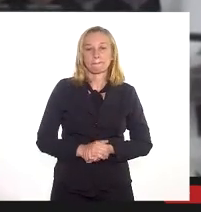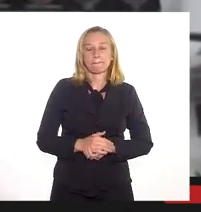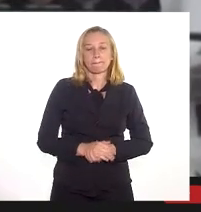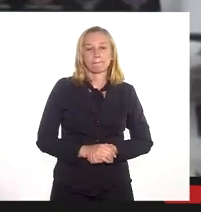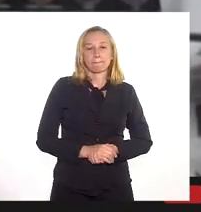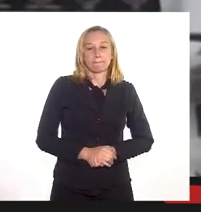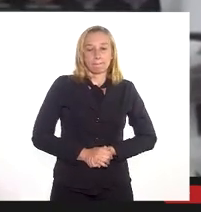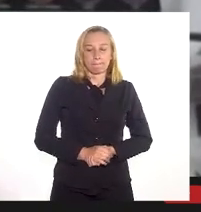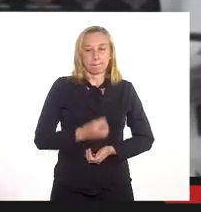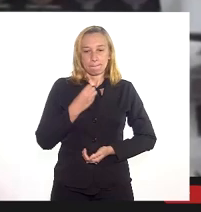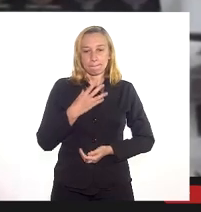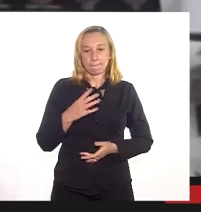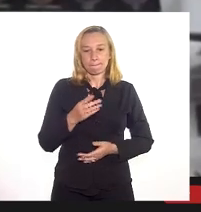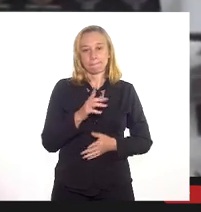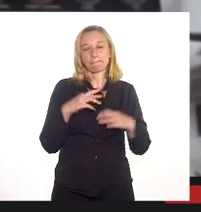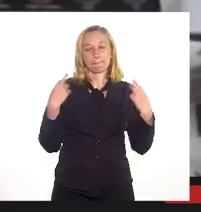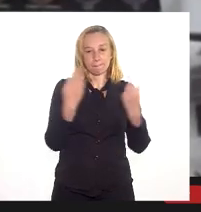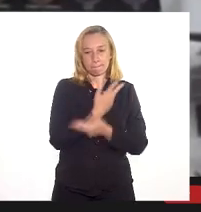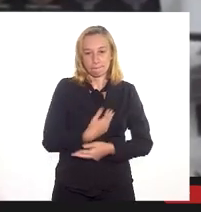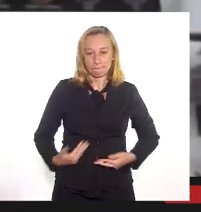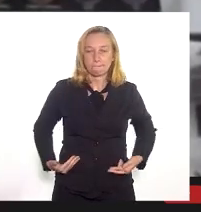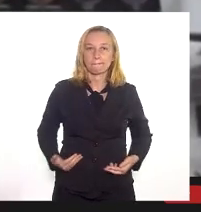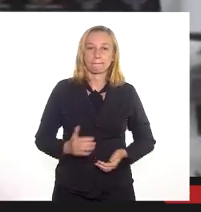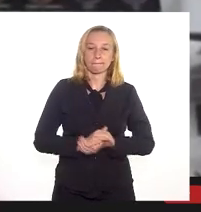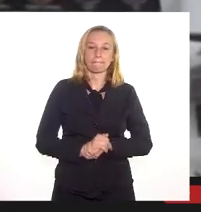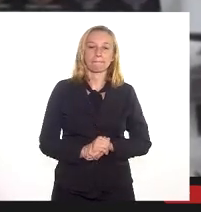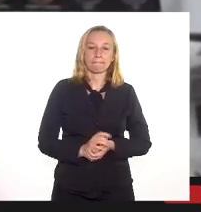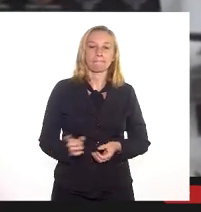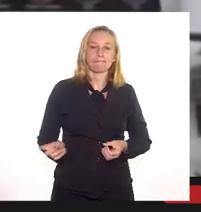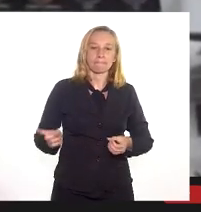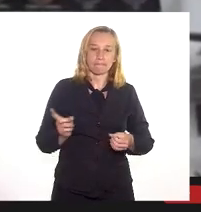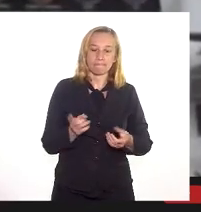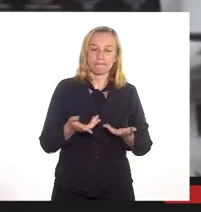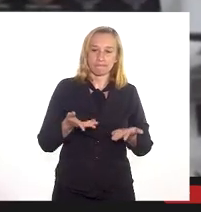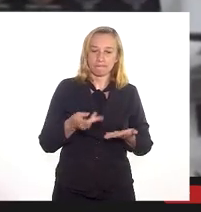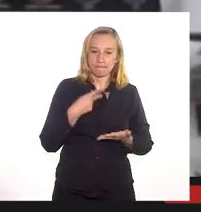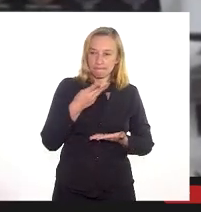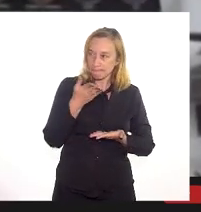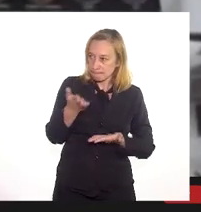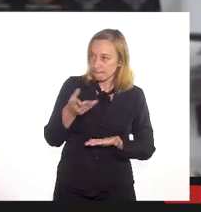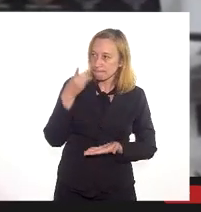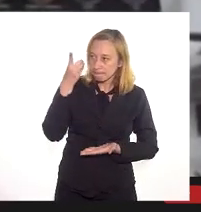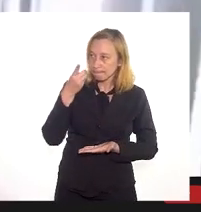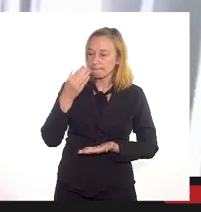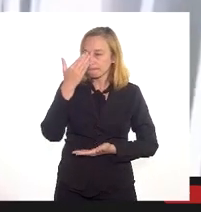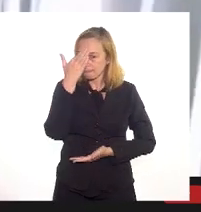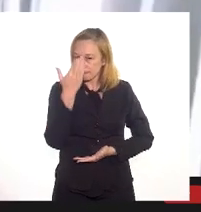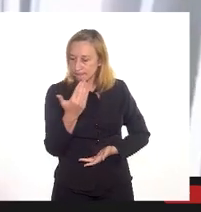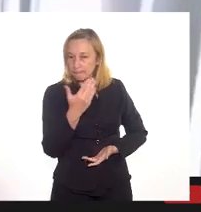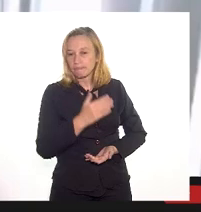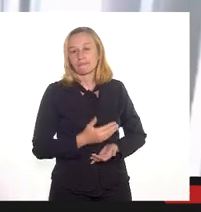audiência pública, e aí eu retorno a palavra para o senhor e fico aqui na guarda. Obrigado, secretário